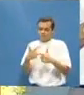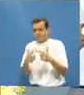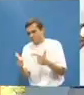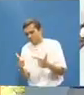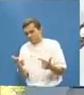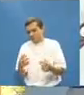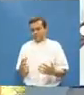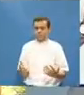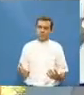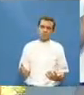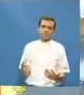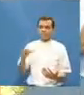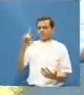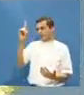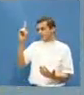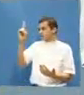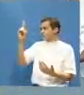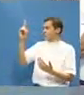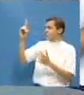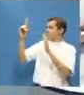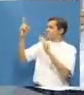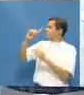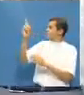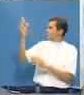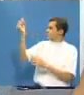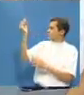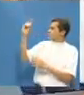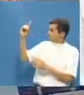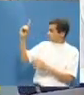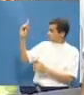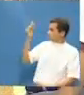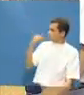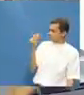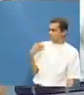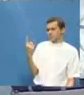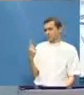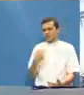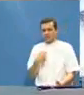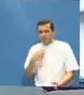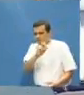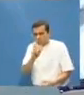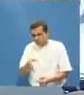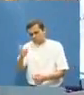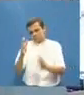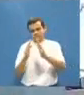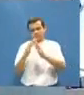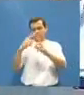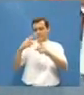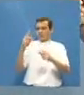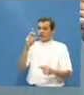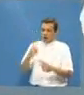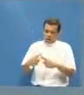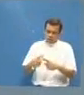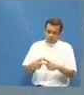e Deus não me atendeu eu não vou mais lá o padre não atendeu eu eu não vou mais lá porque aquele carismático lá fala, fala mas na hora